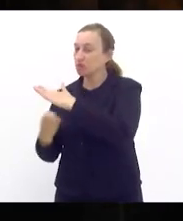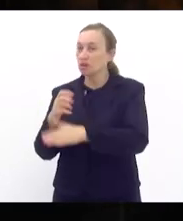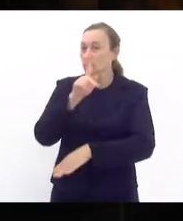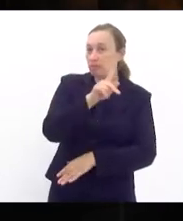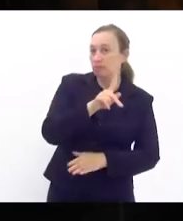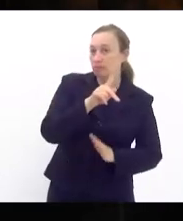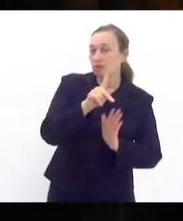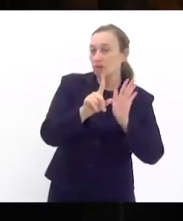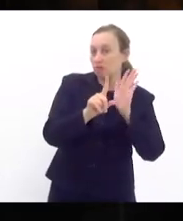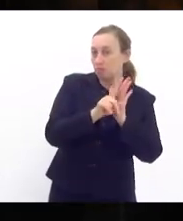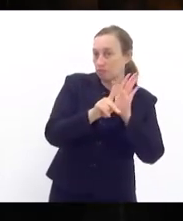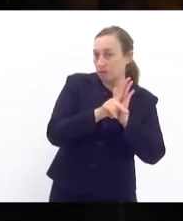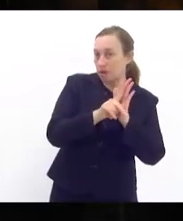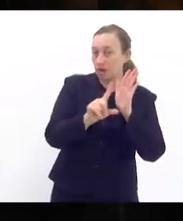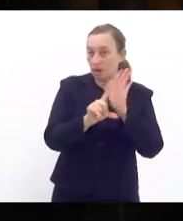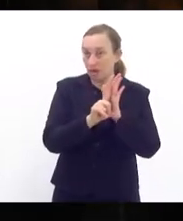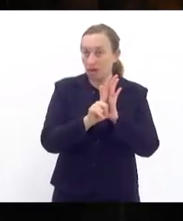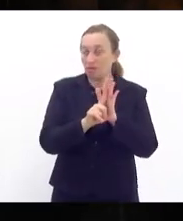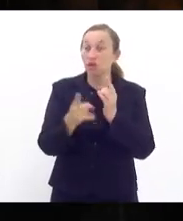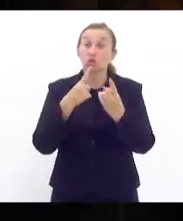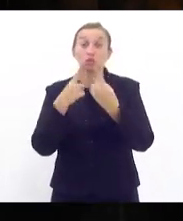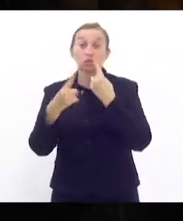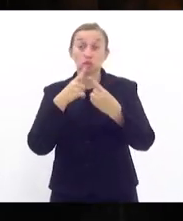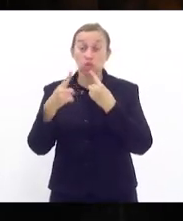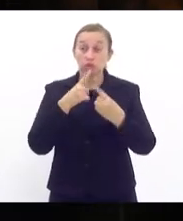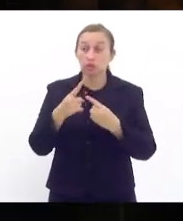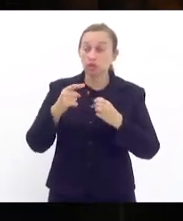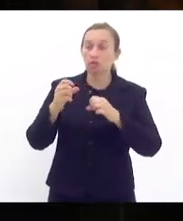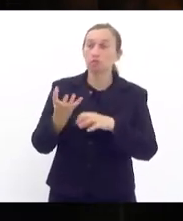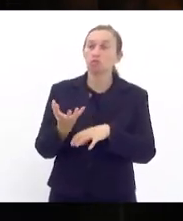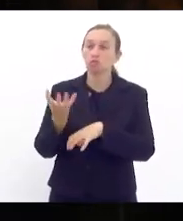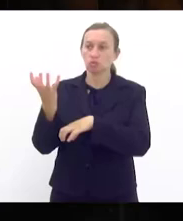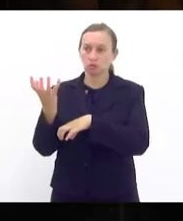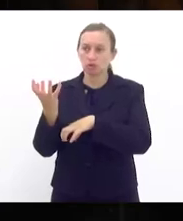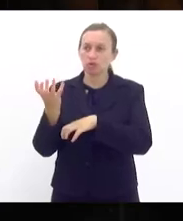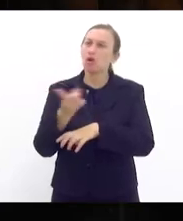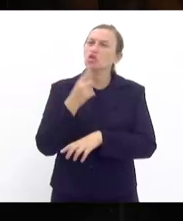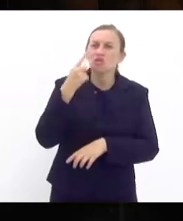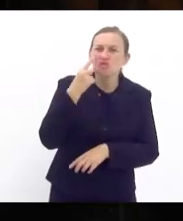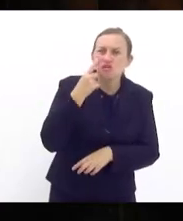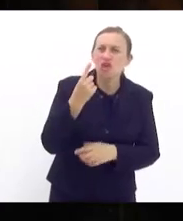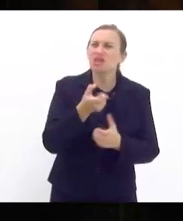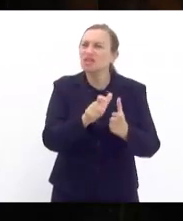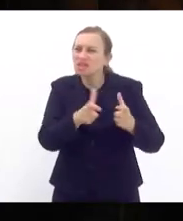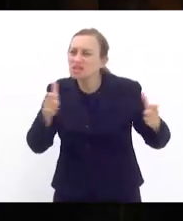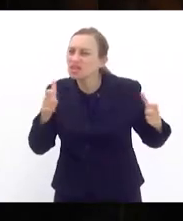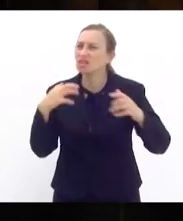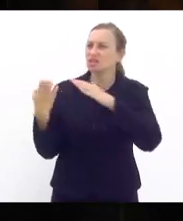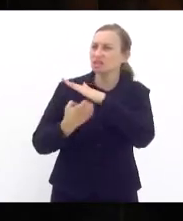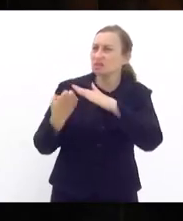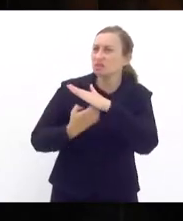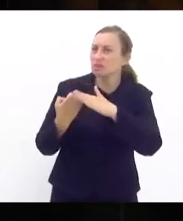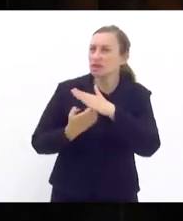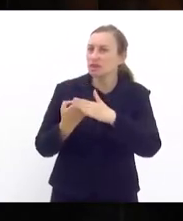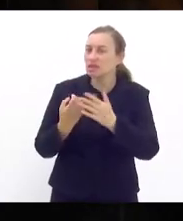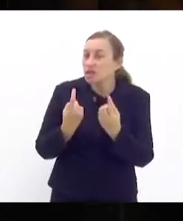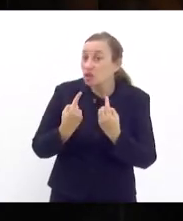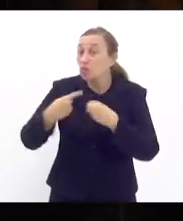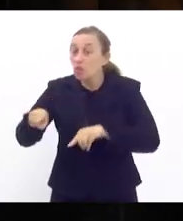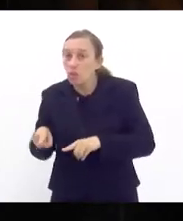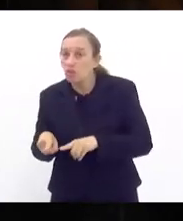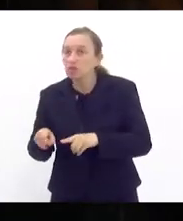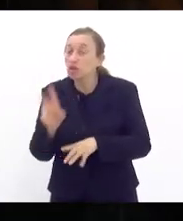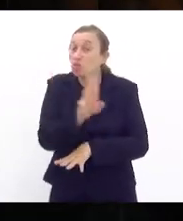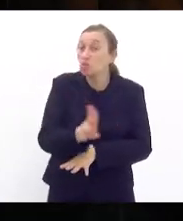vai a discussão concretamente no Congresso Nacional a gente vê essas grandes empresas se colocando contra e